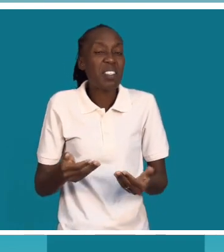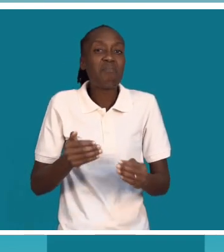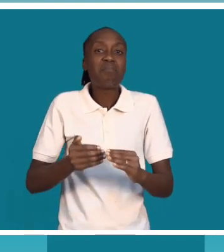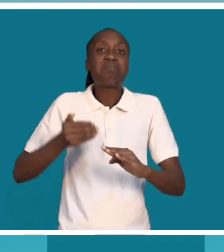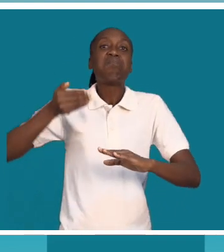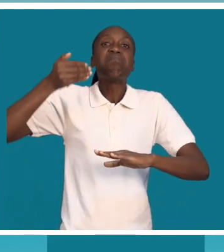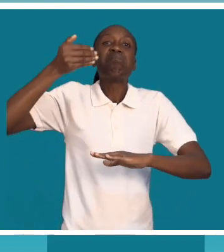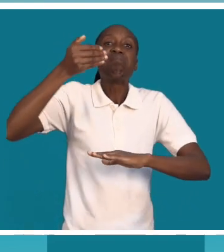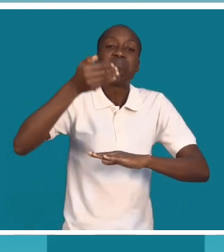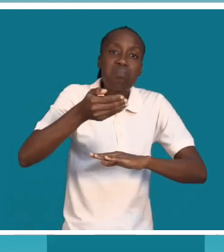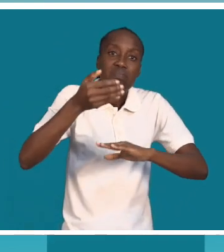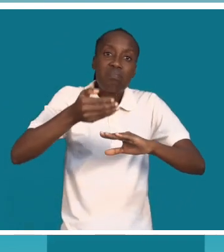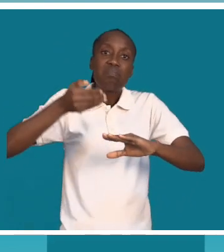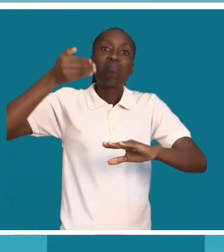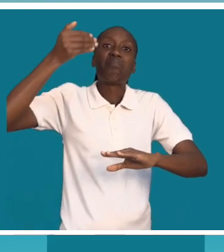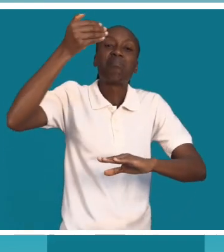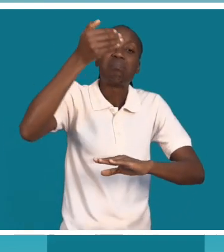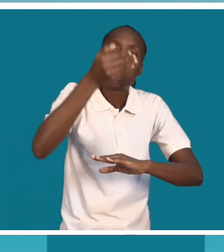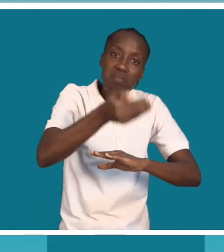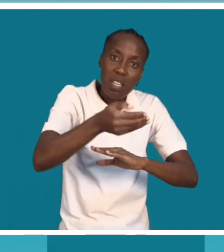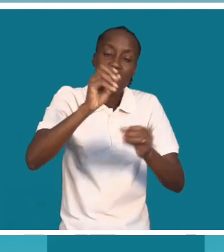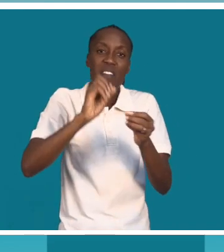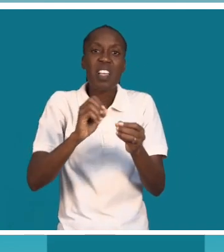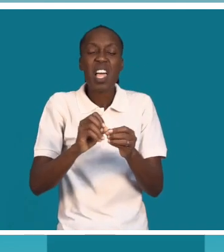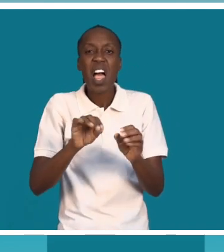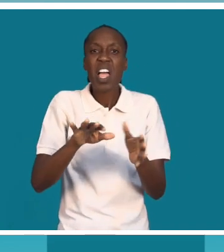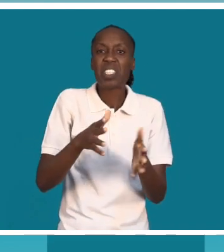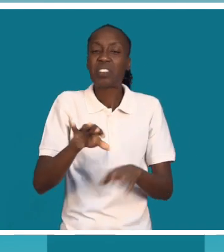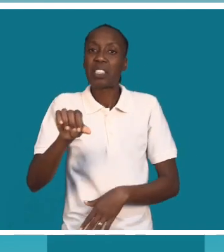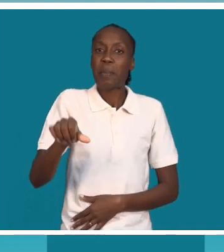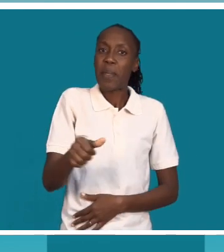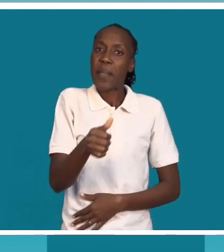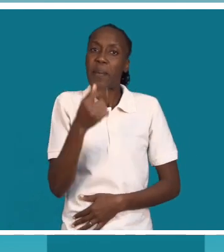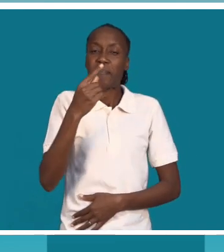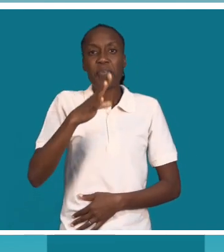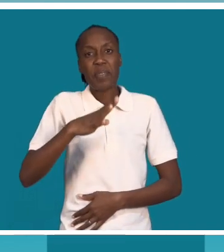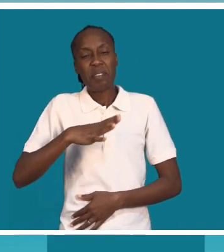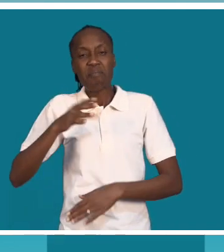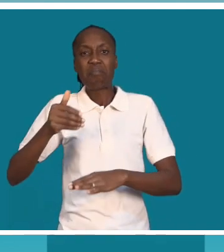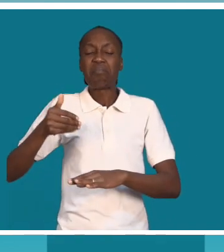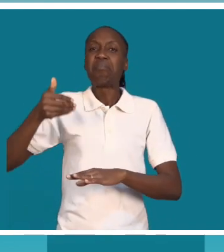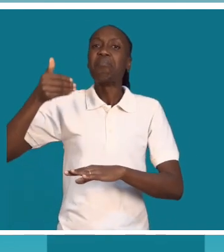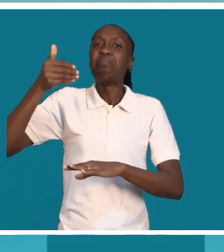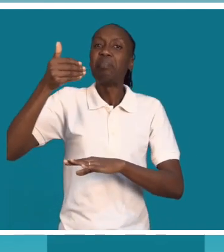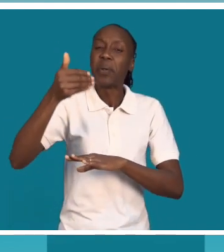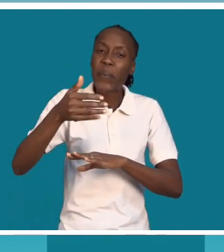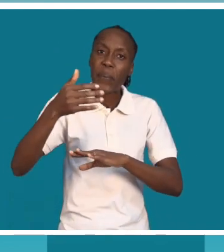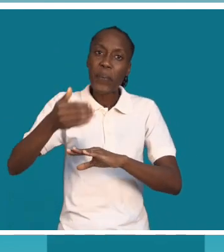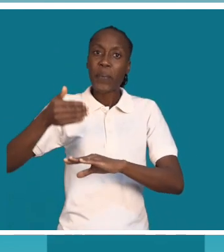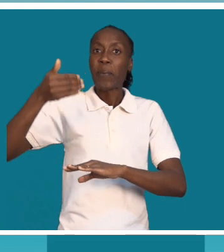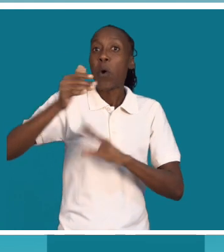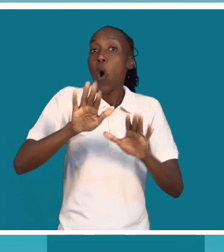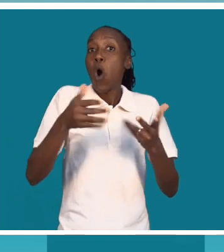de vez em quando, cada um ano, aparecem eles, verdade. Tem que encarar por telefone, verdade, ou